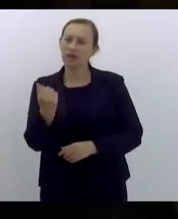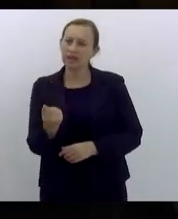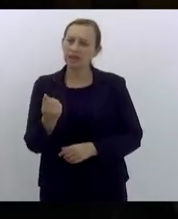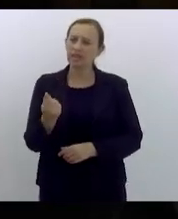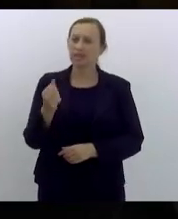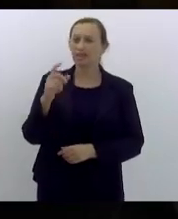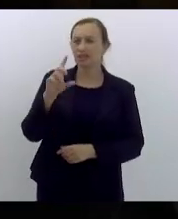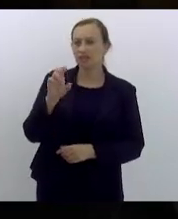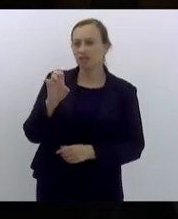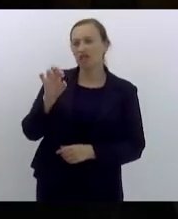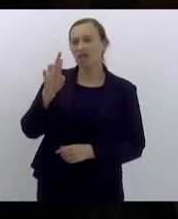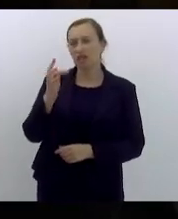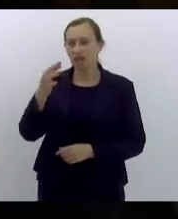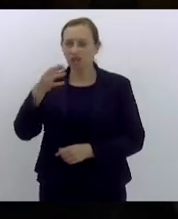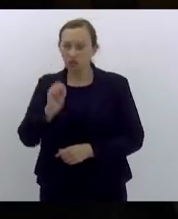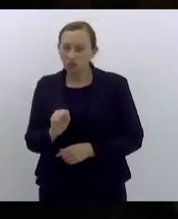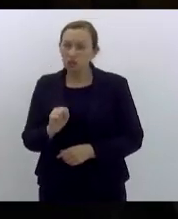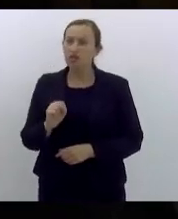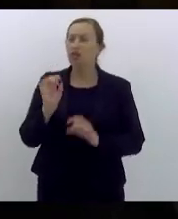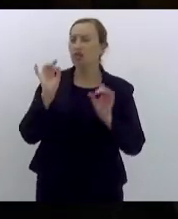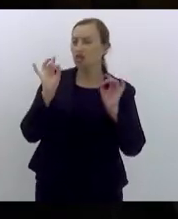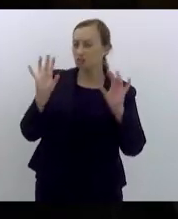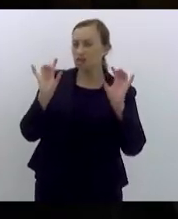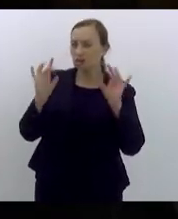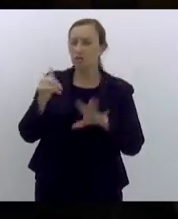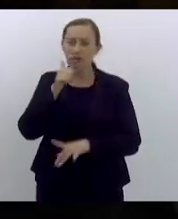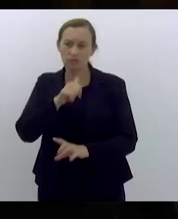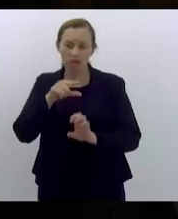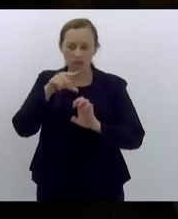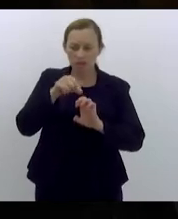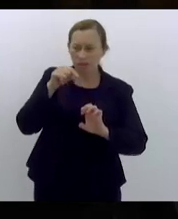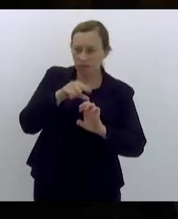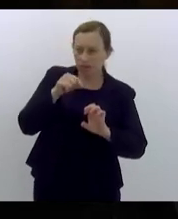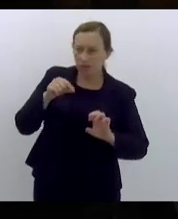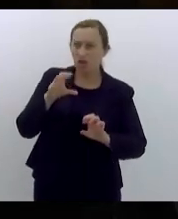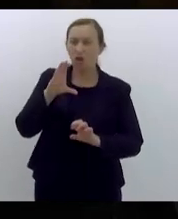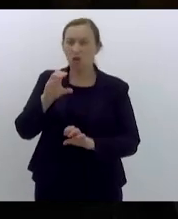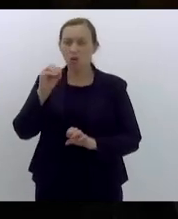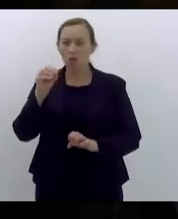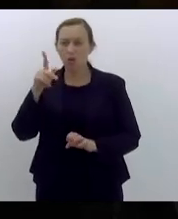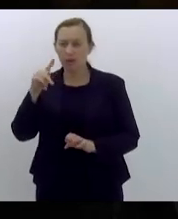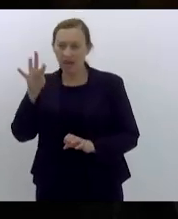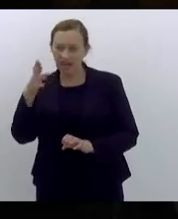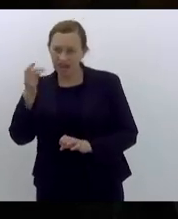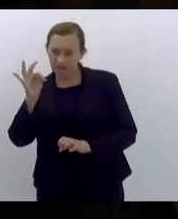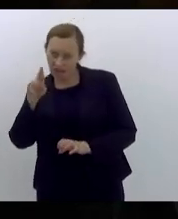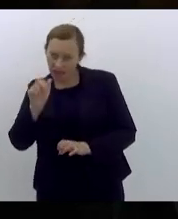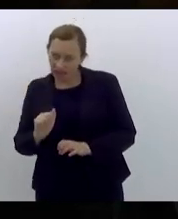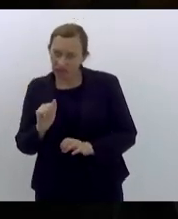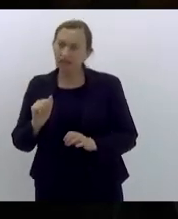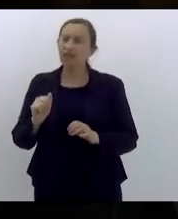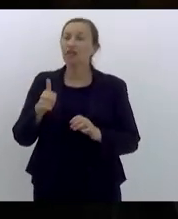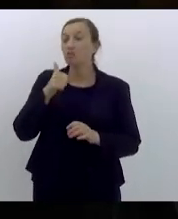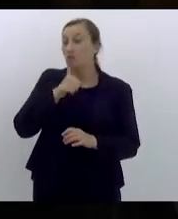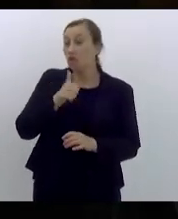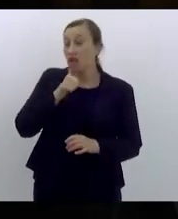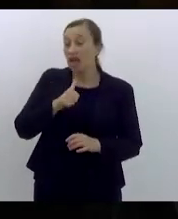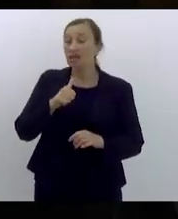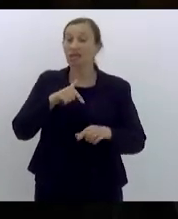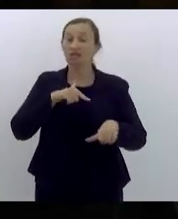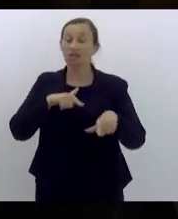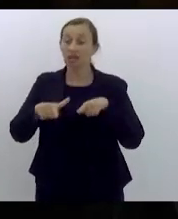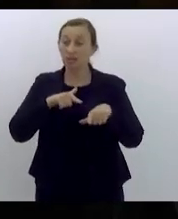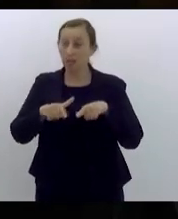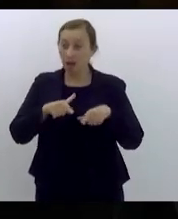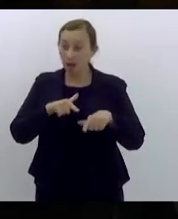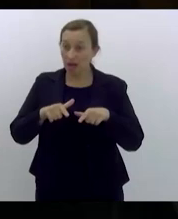especial para que essas mulheres empreendedoras cooperativadas mulheres que são autônomas tenham